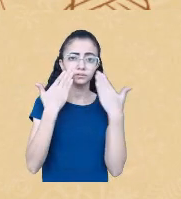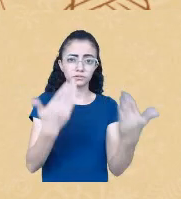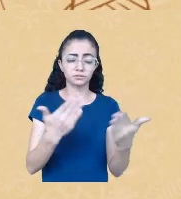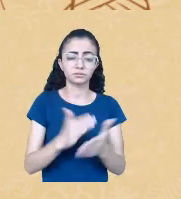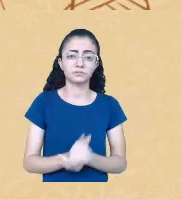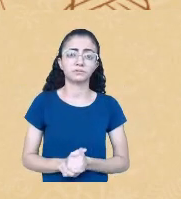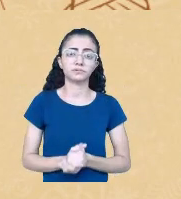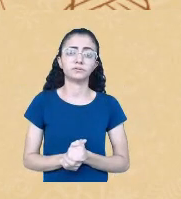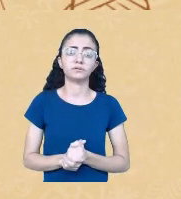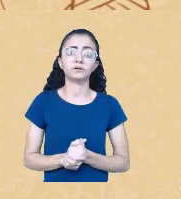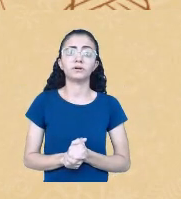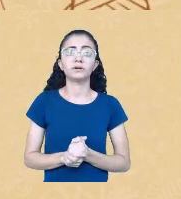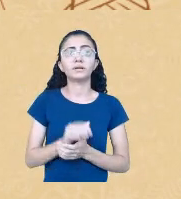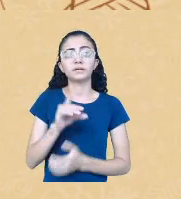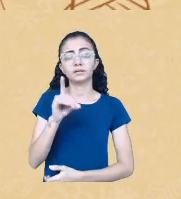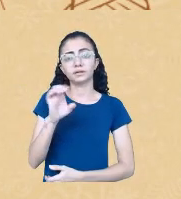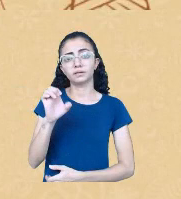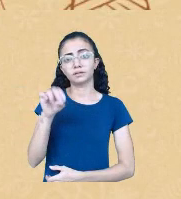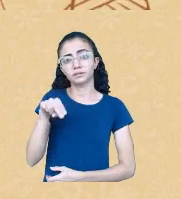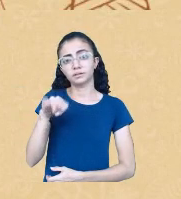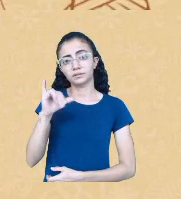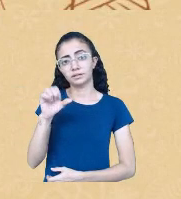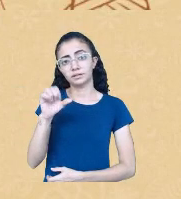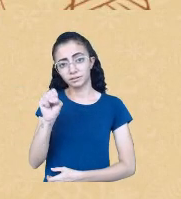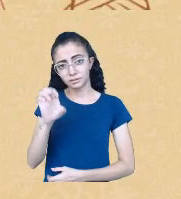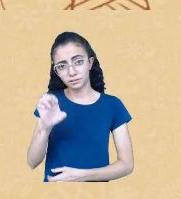Denise Botêmio. Geni, por favor.